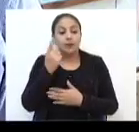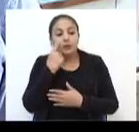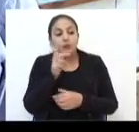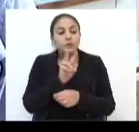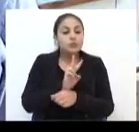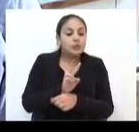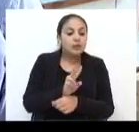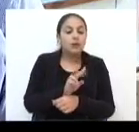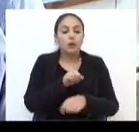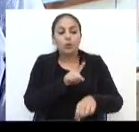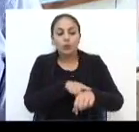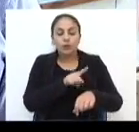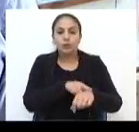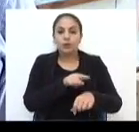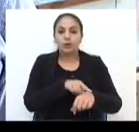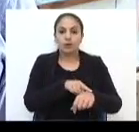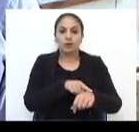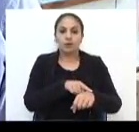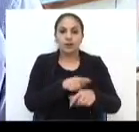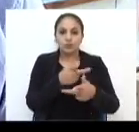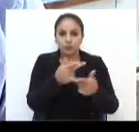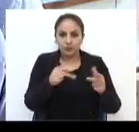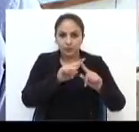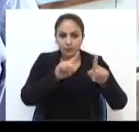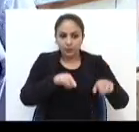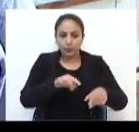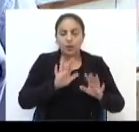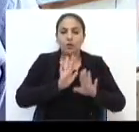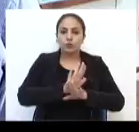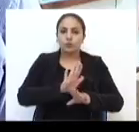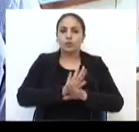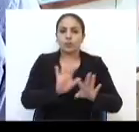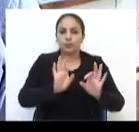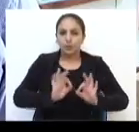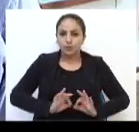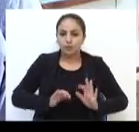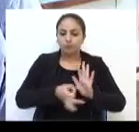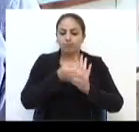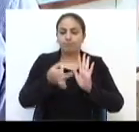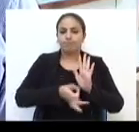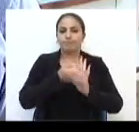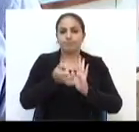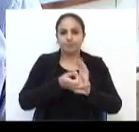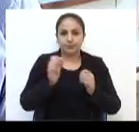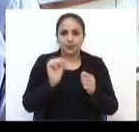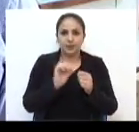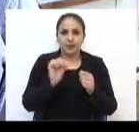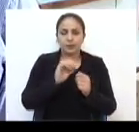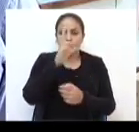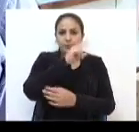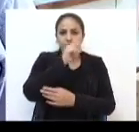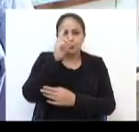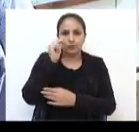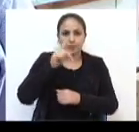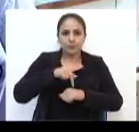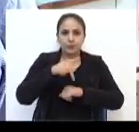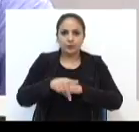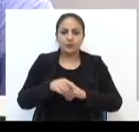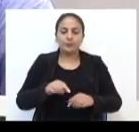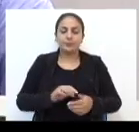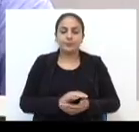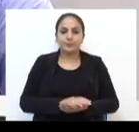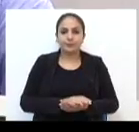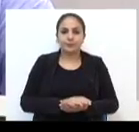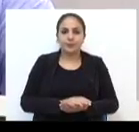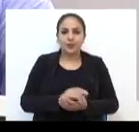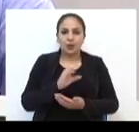muito do erário público, além de ajudar nos projetos e nas indicações que a gente faz para a Prefeitura Municipal de Passo Fundo e para o nosso povo.